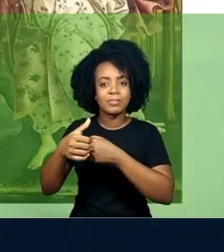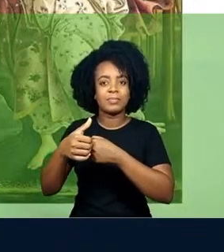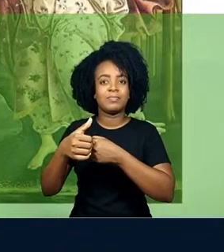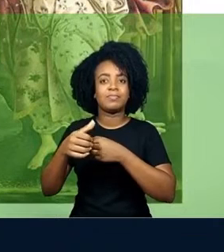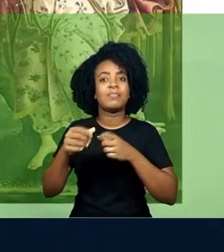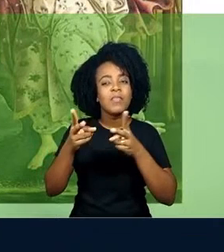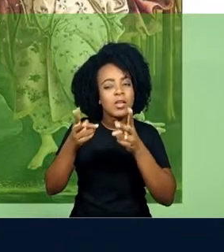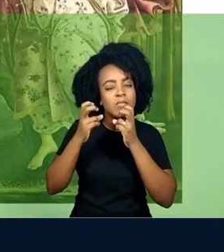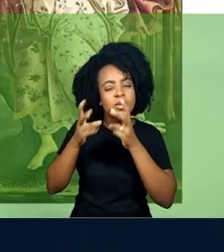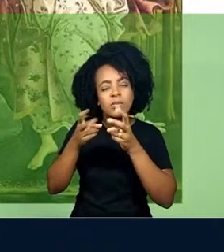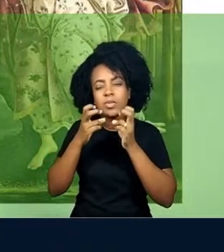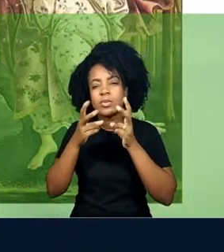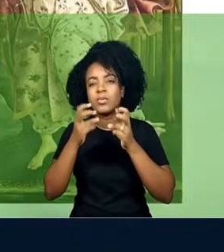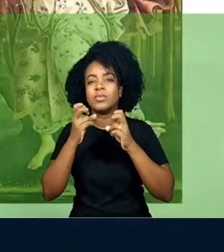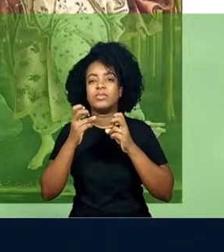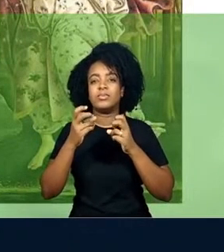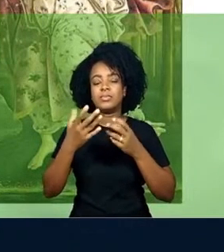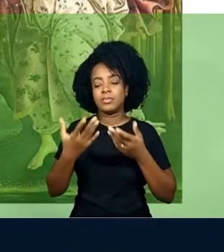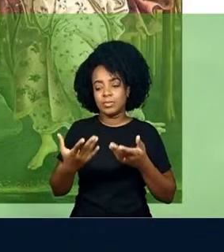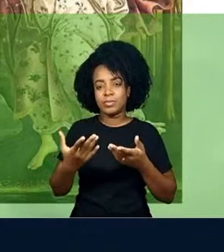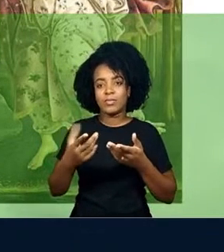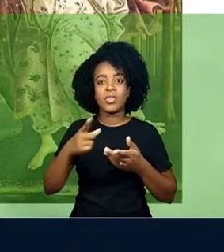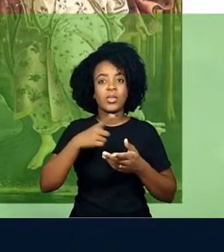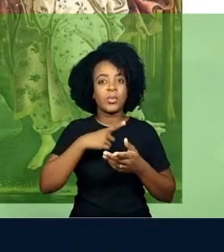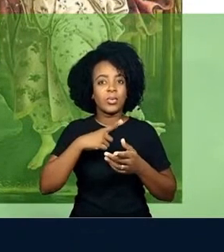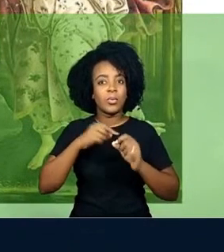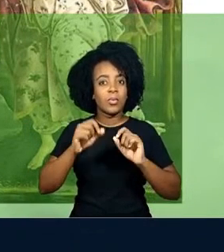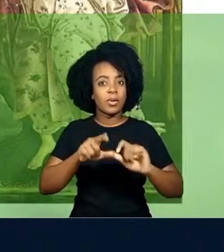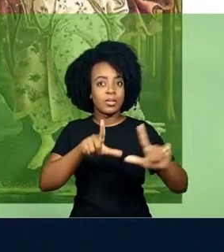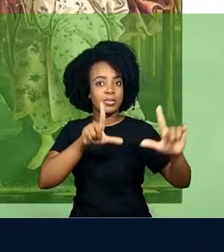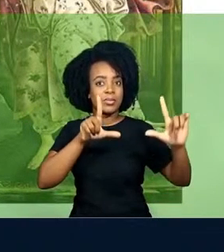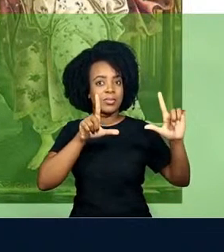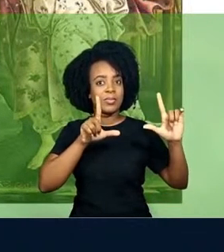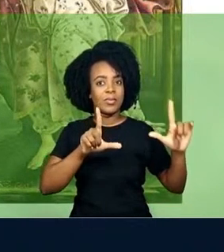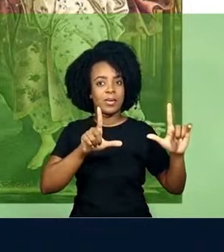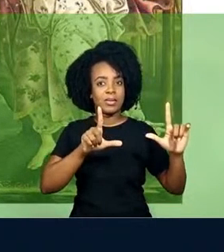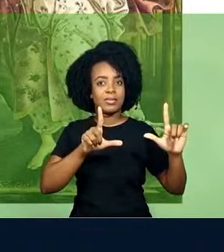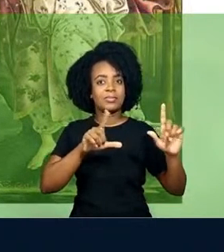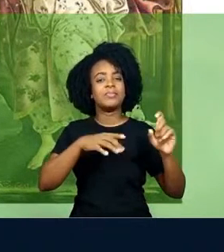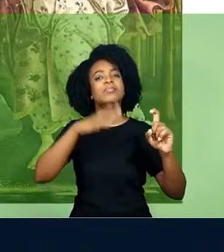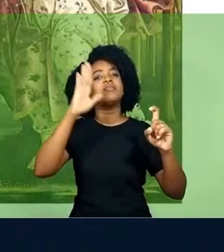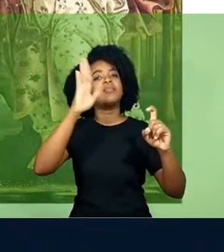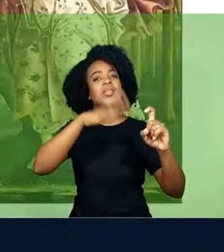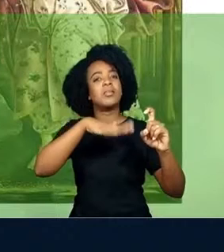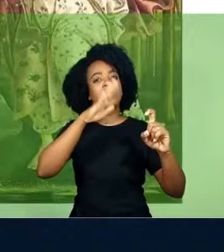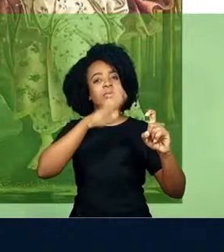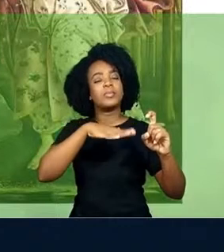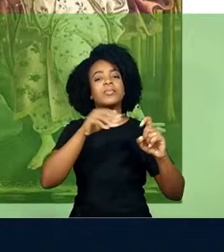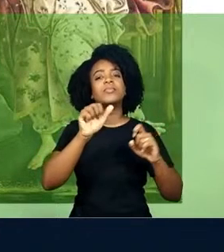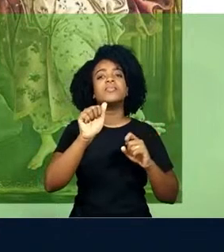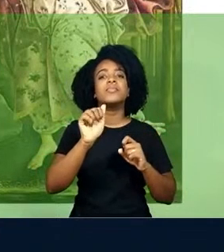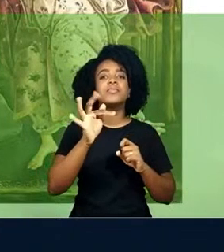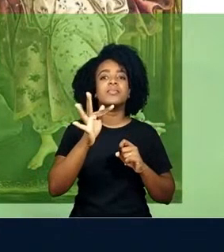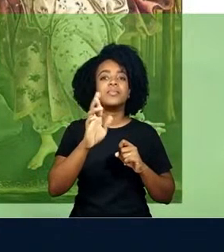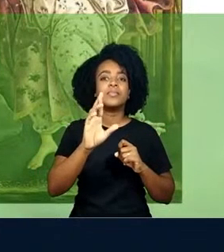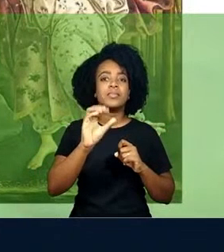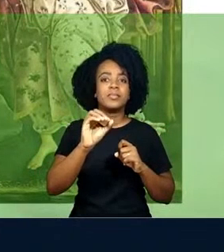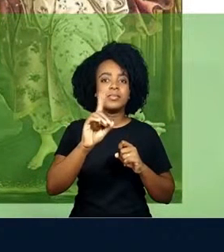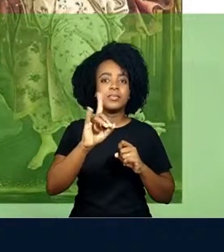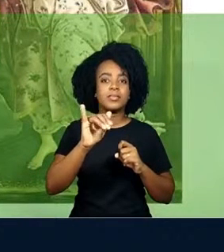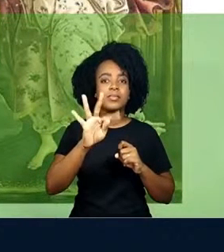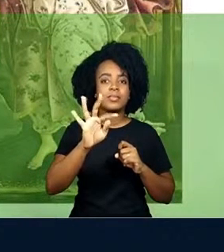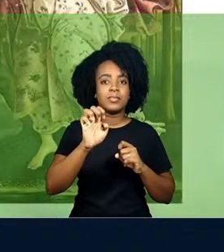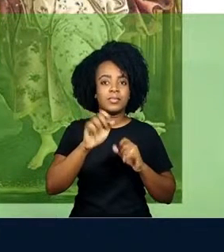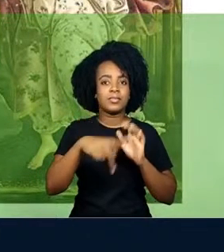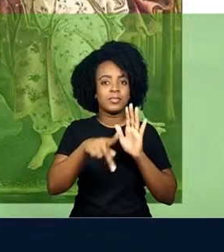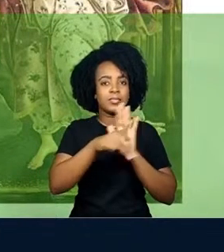percepções. E é por isso que eu trago o quadro do nascimento de Vênus, o Afrodite, do